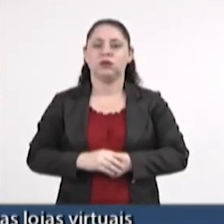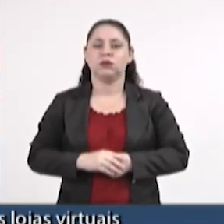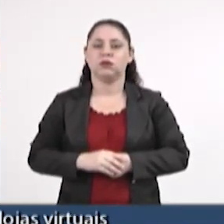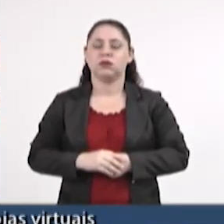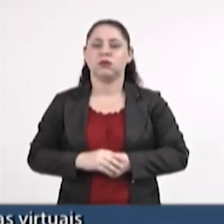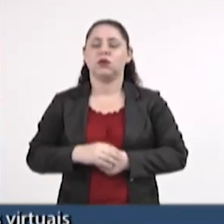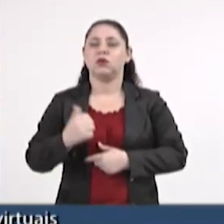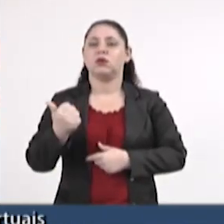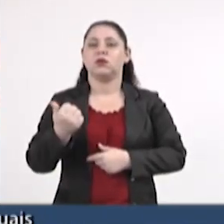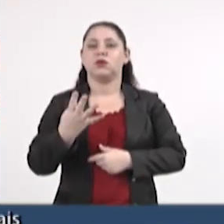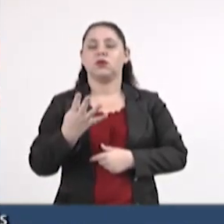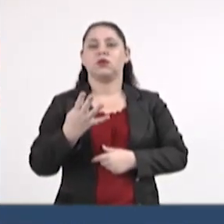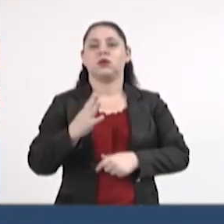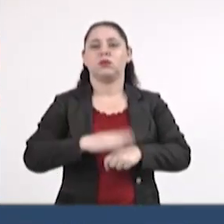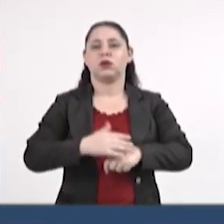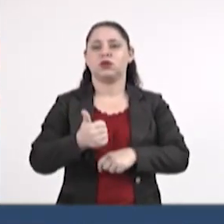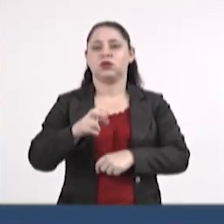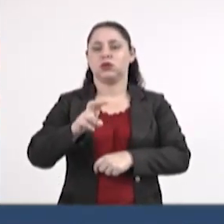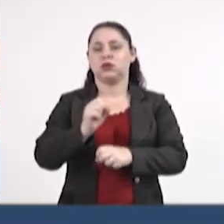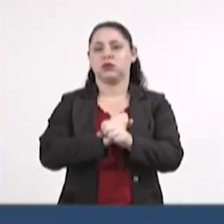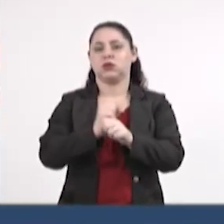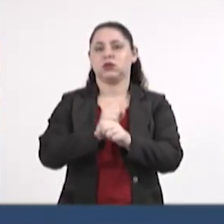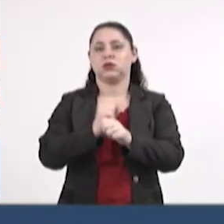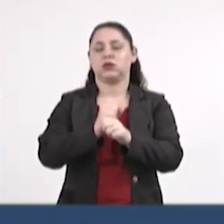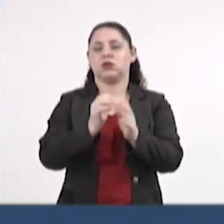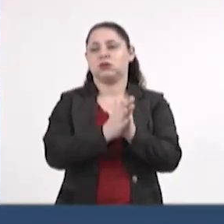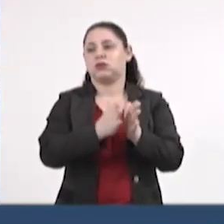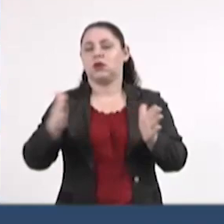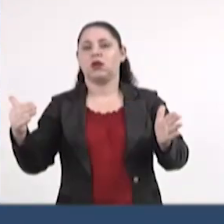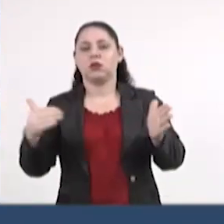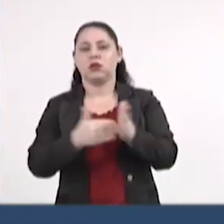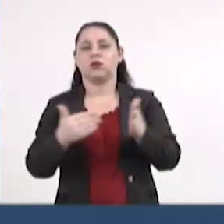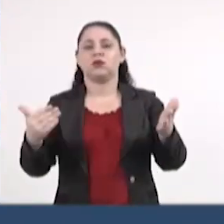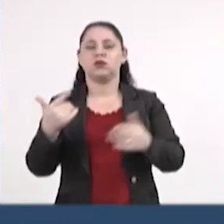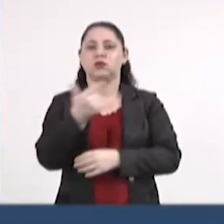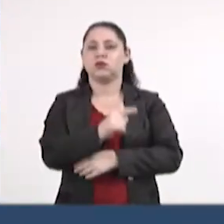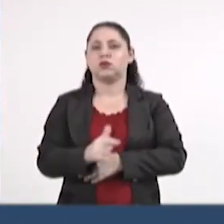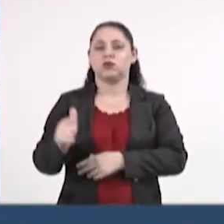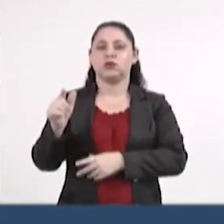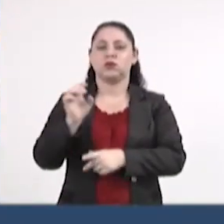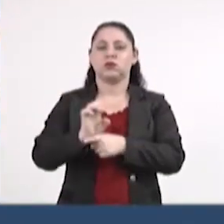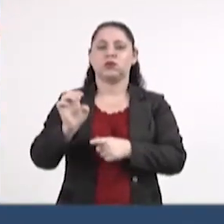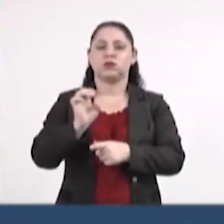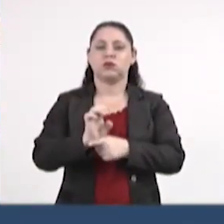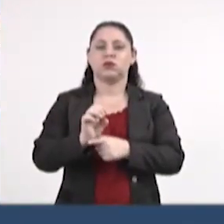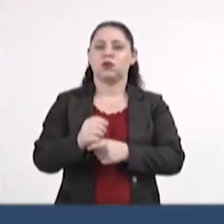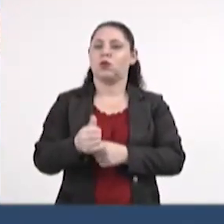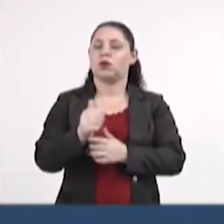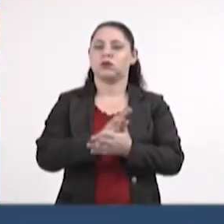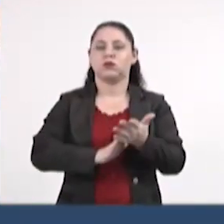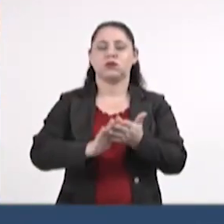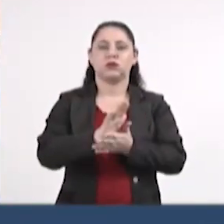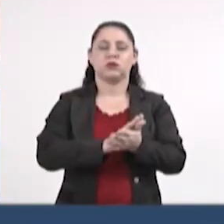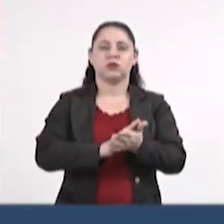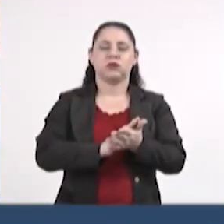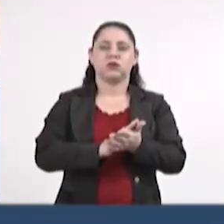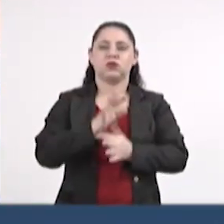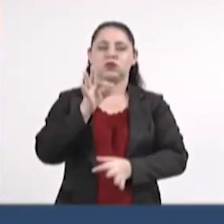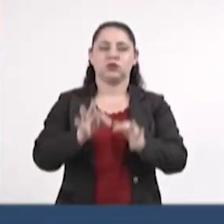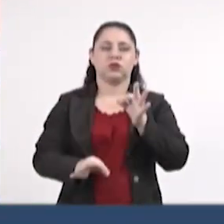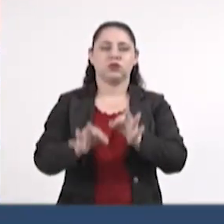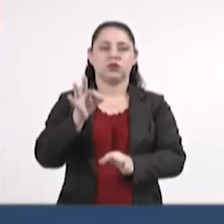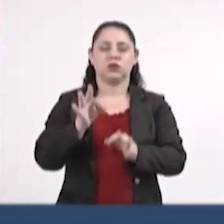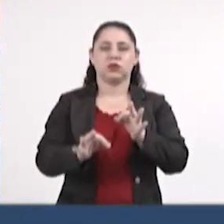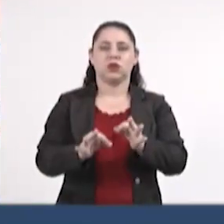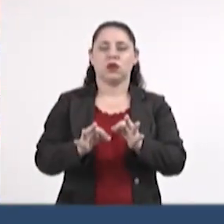Penha está há mais de 15 anos em vigência e até hoje nós não temos no nosso Estado, e quase em nenhum Estado, os juizados